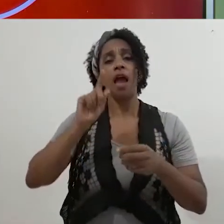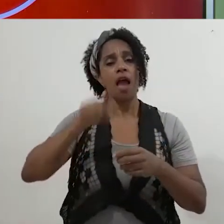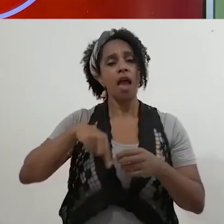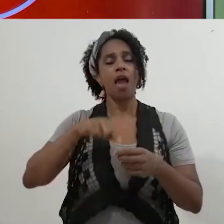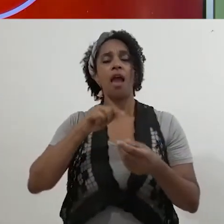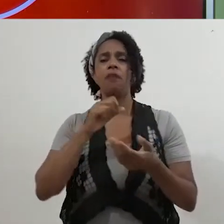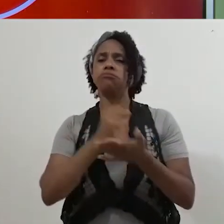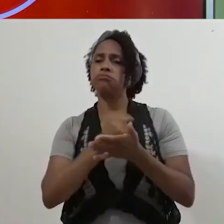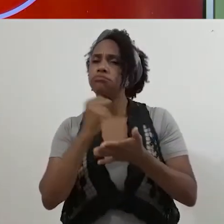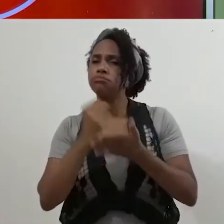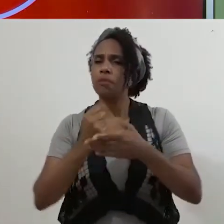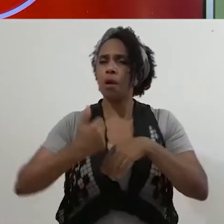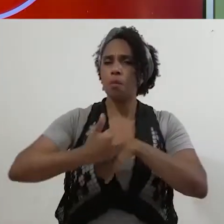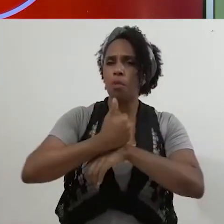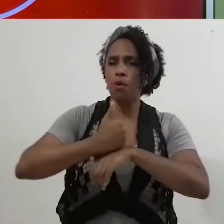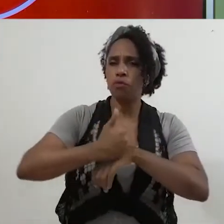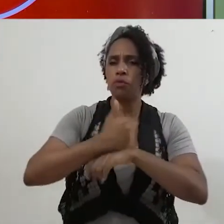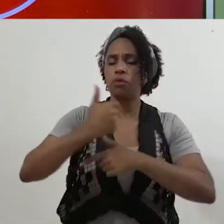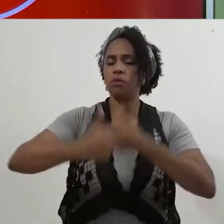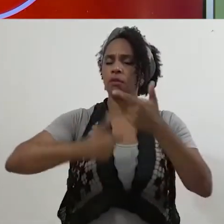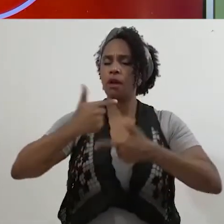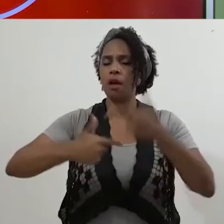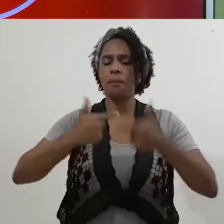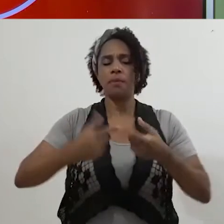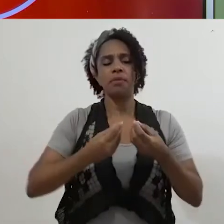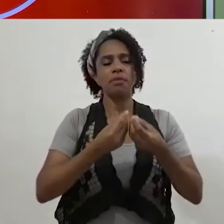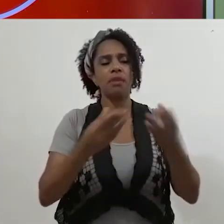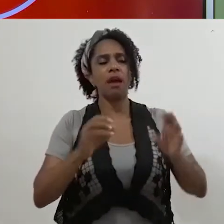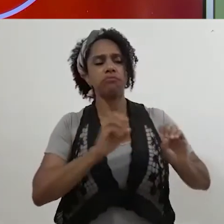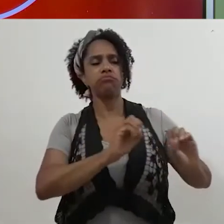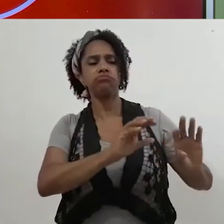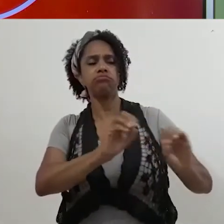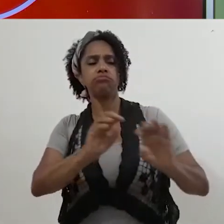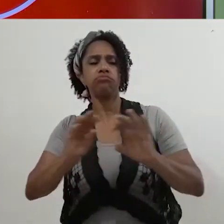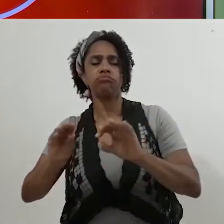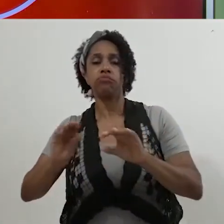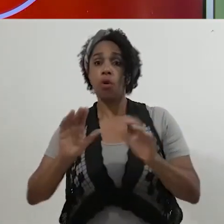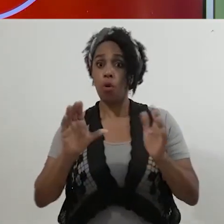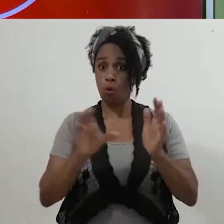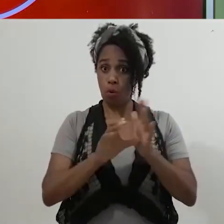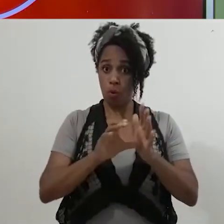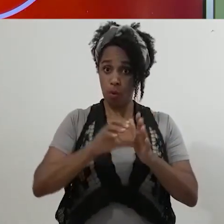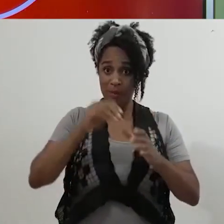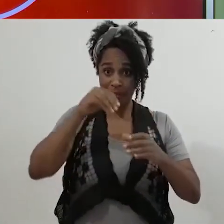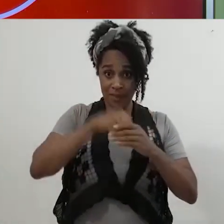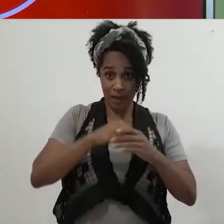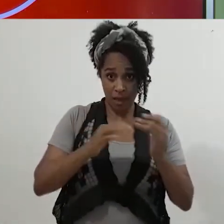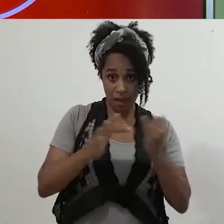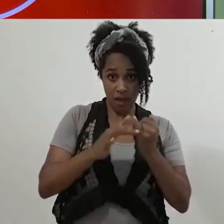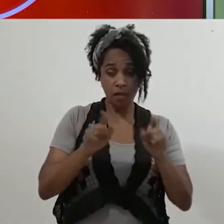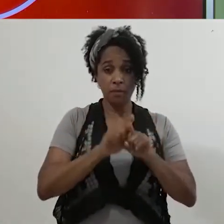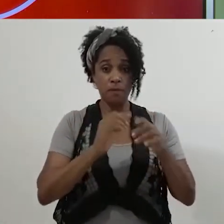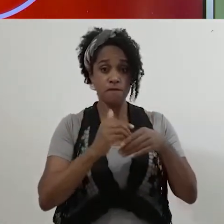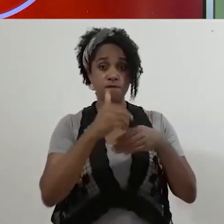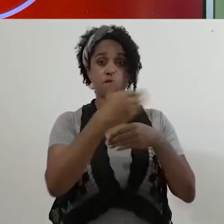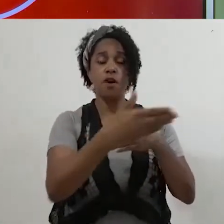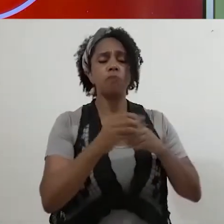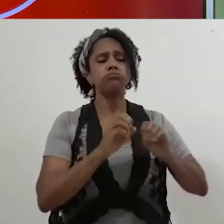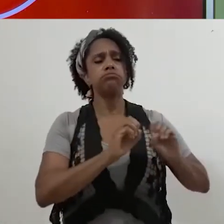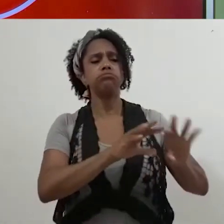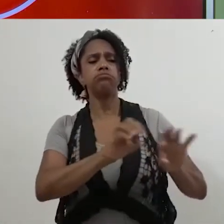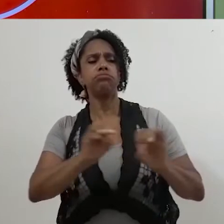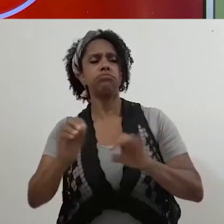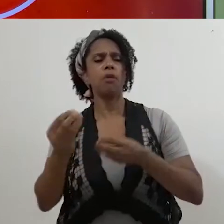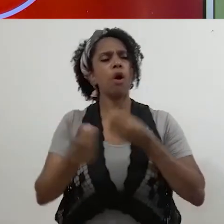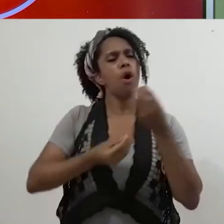profissionais para atuarem nas ações de formação das comunidades interna e externa na